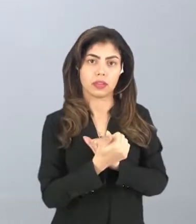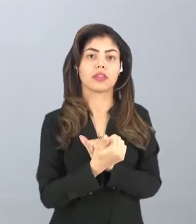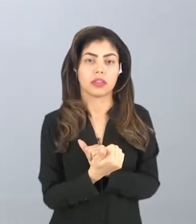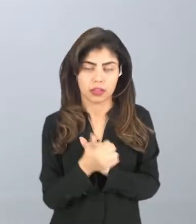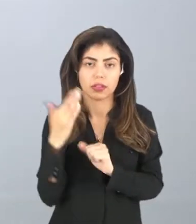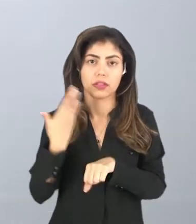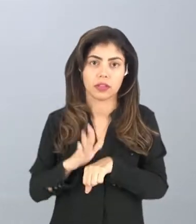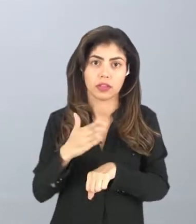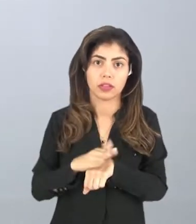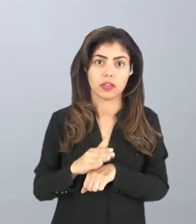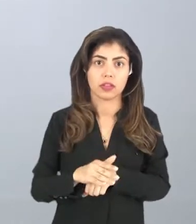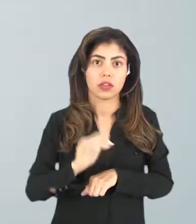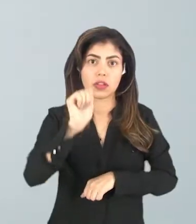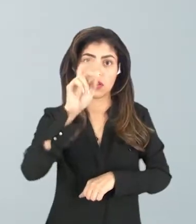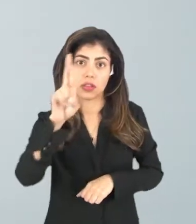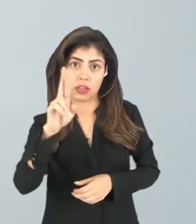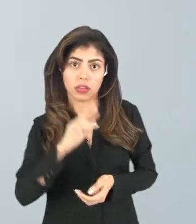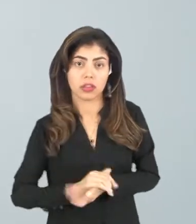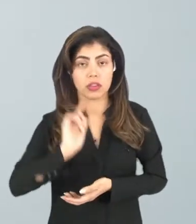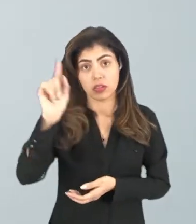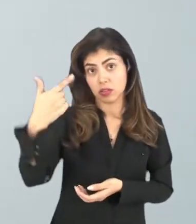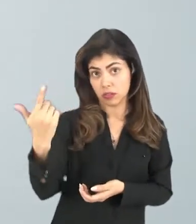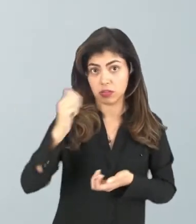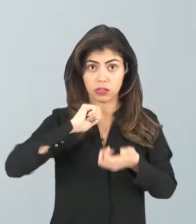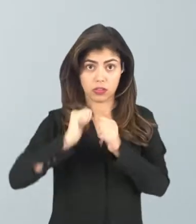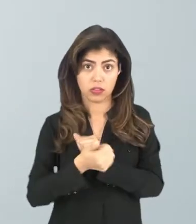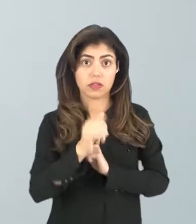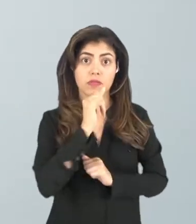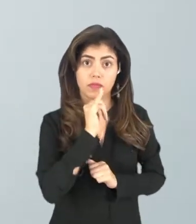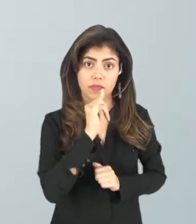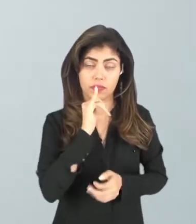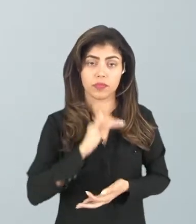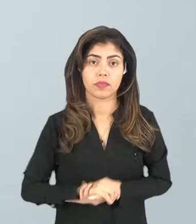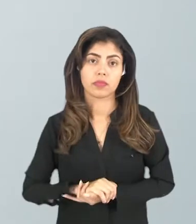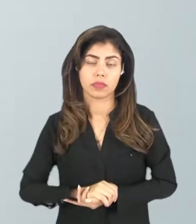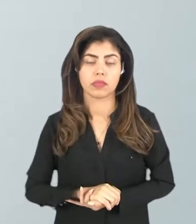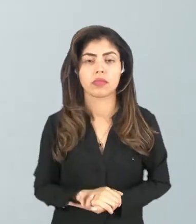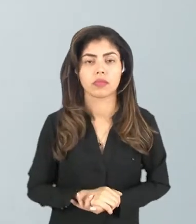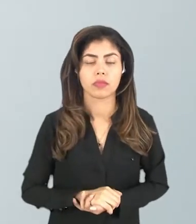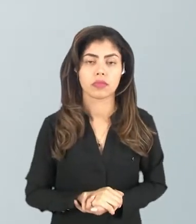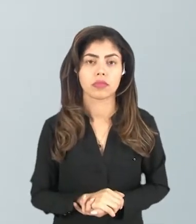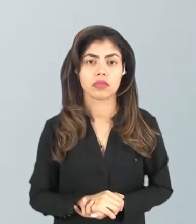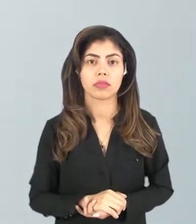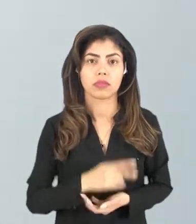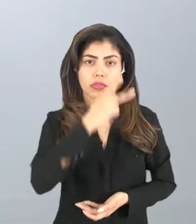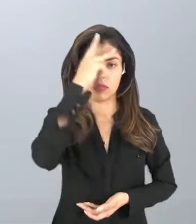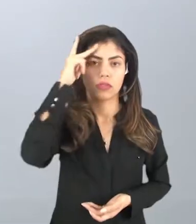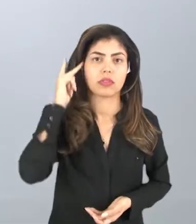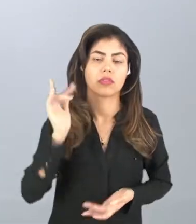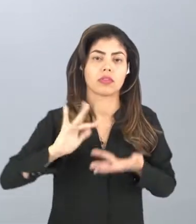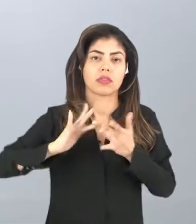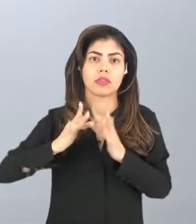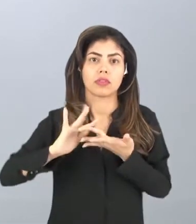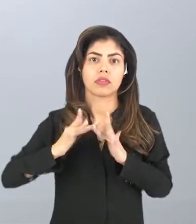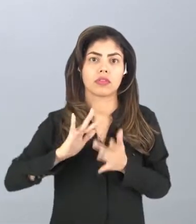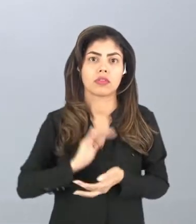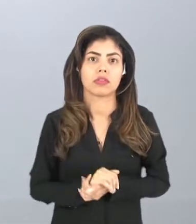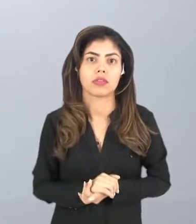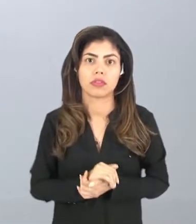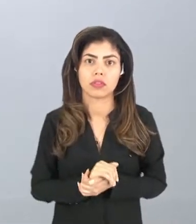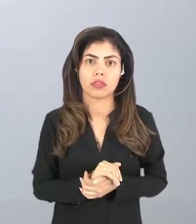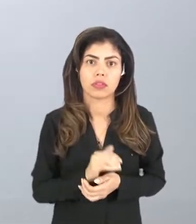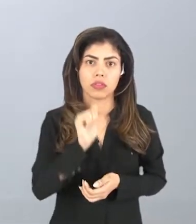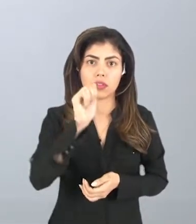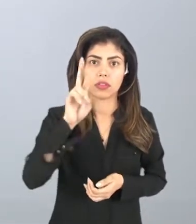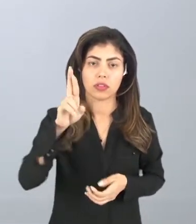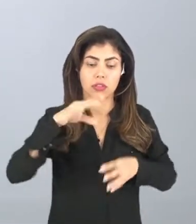praticados no ar com outros esportes, por exemplo, tem uma pessoa que ela quer ter contato tanto no